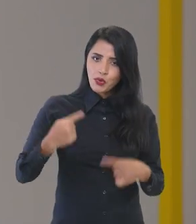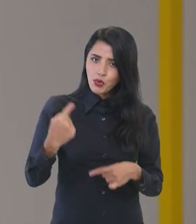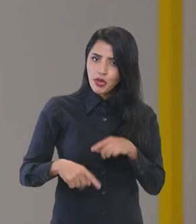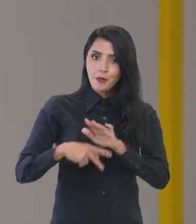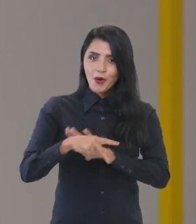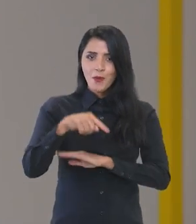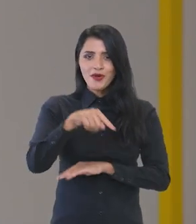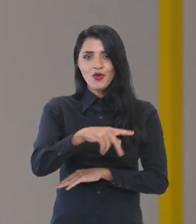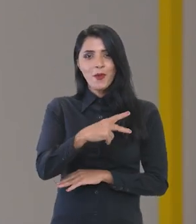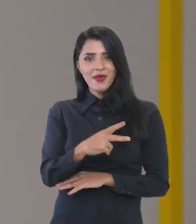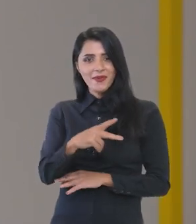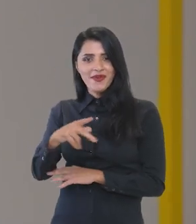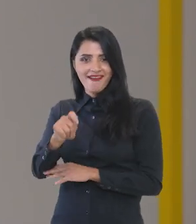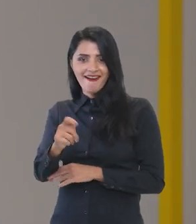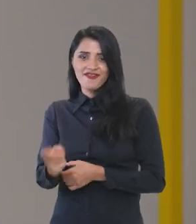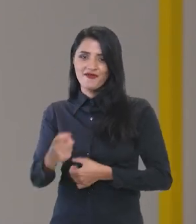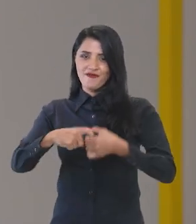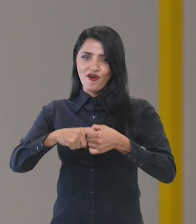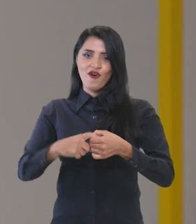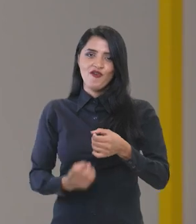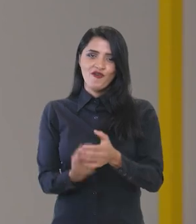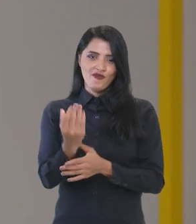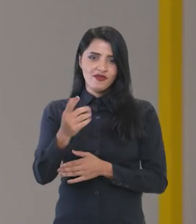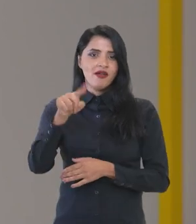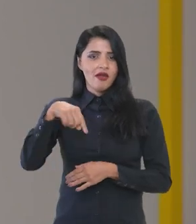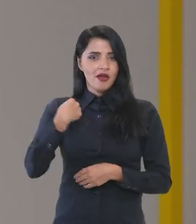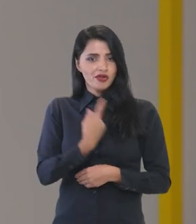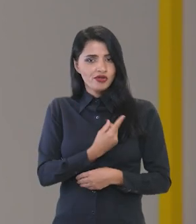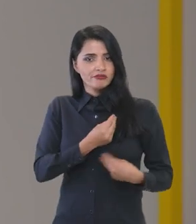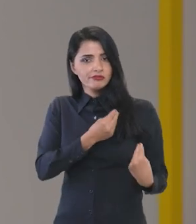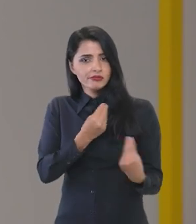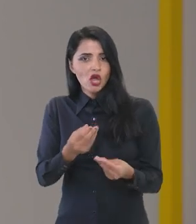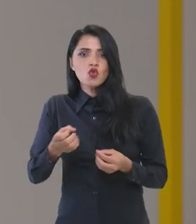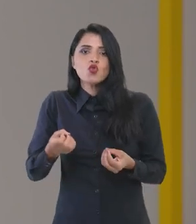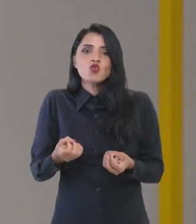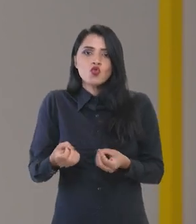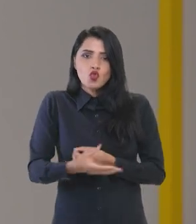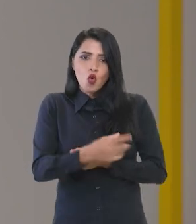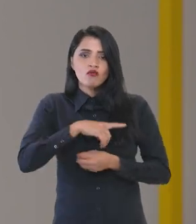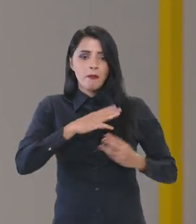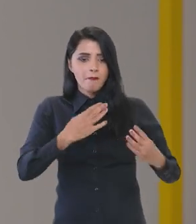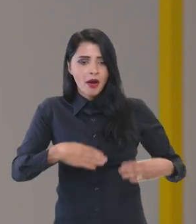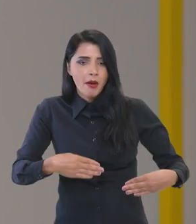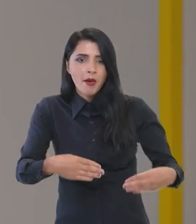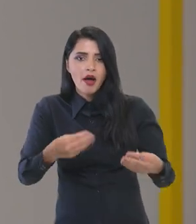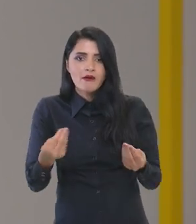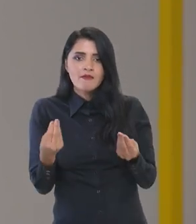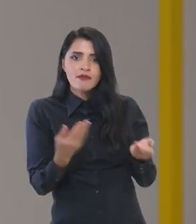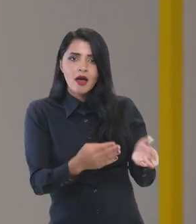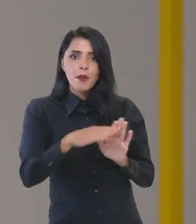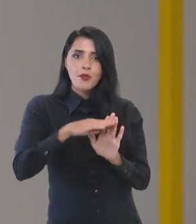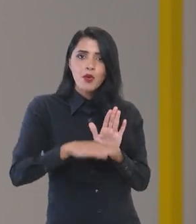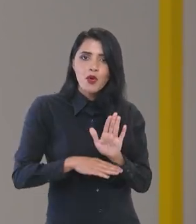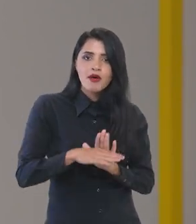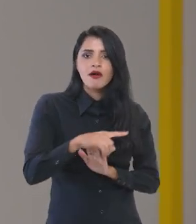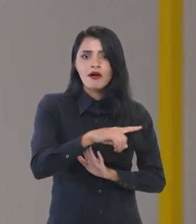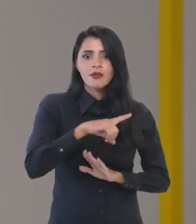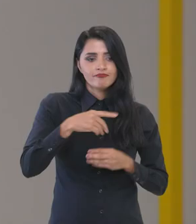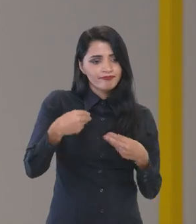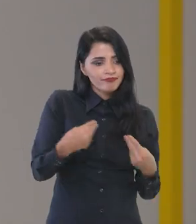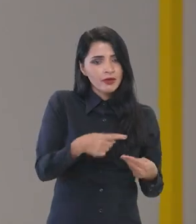desse PPA da reconstrução. É a gente dar aos novos ministérios os programas e,